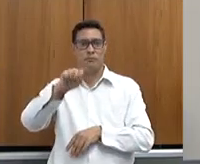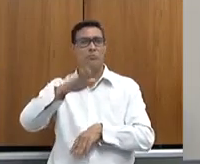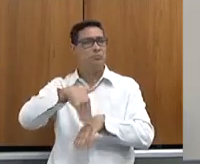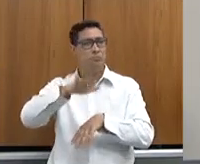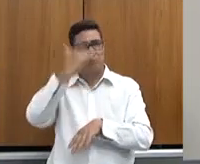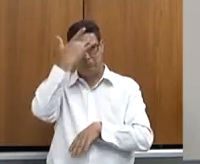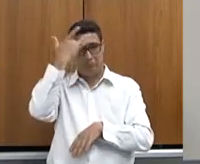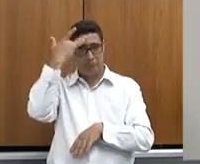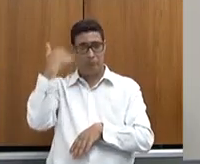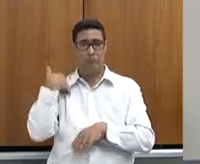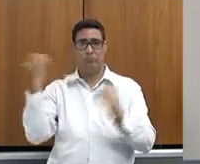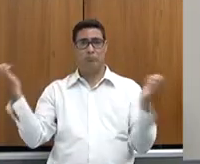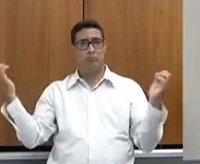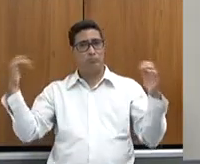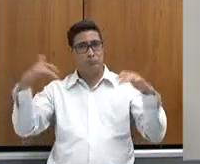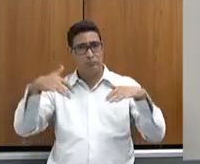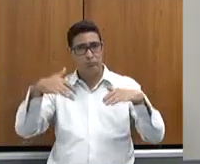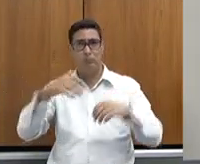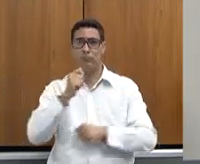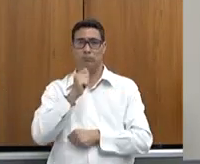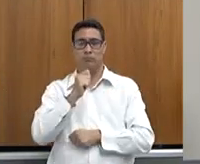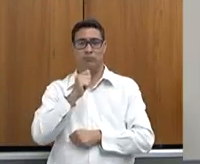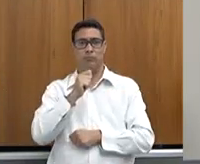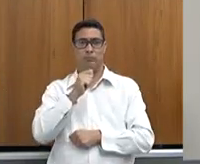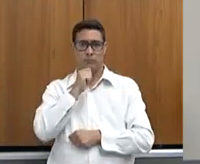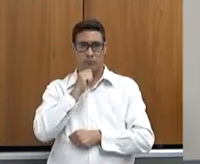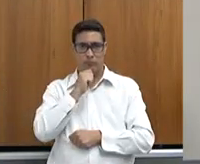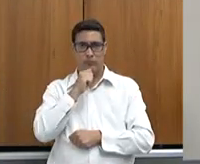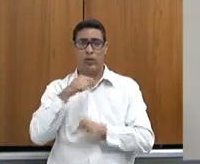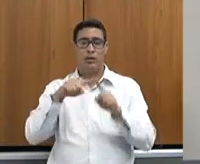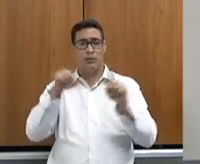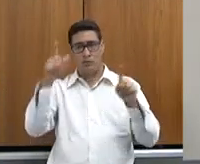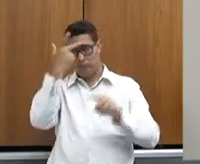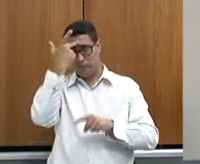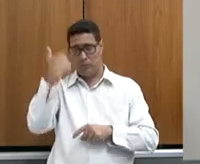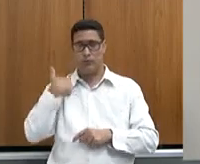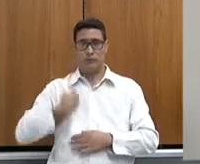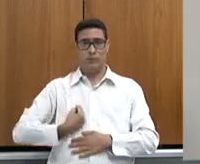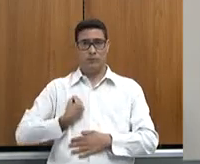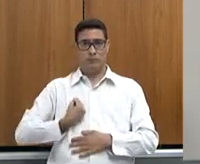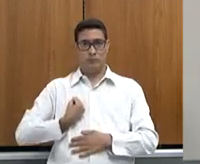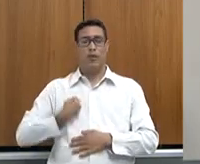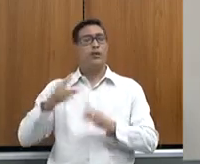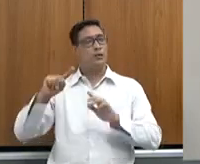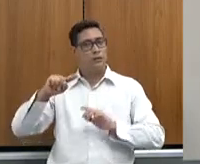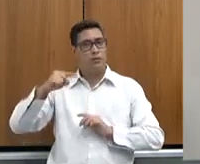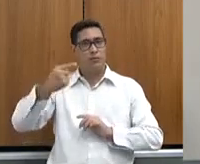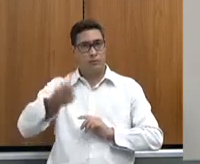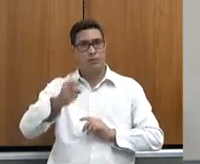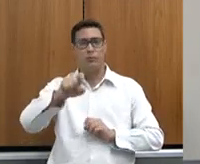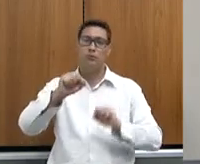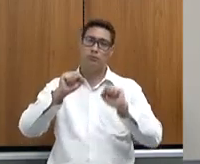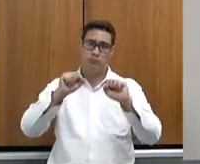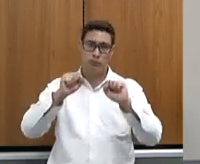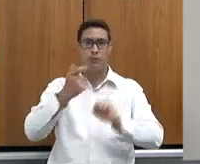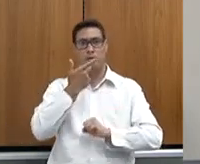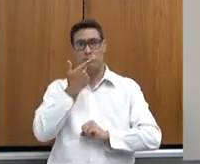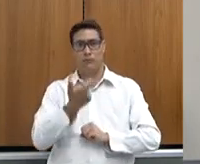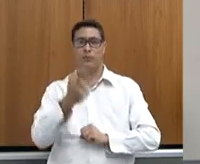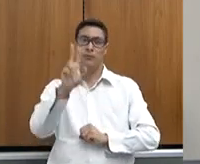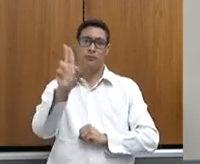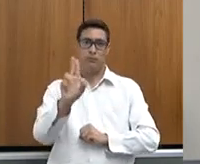pessoas podem ter chegado, mas é o que consta que, como presentes, posteriormente irei citar os que chegarem